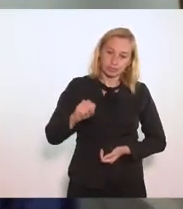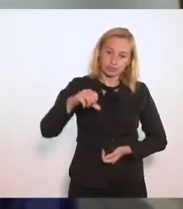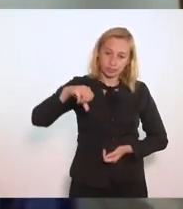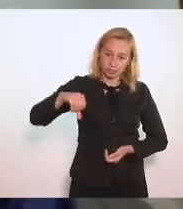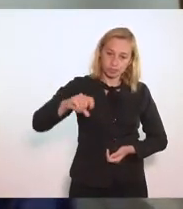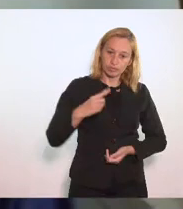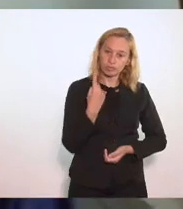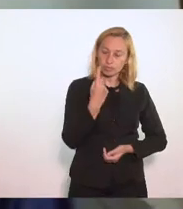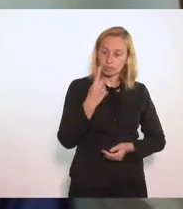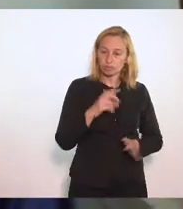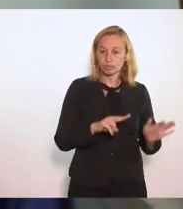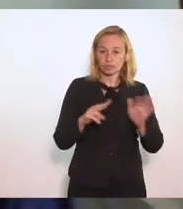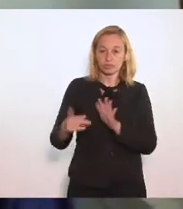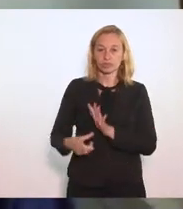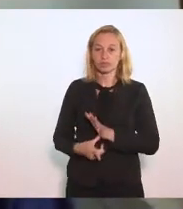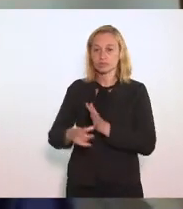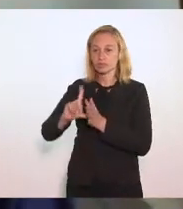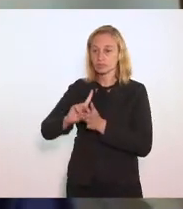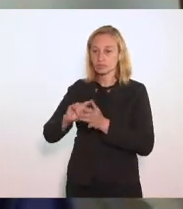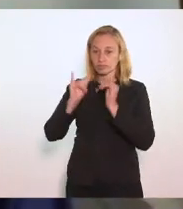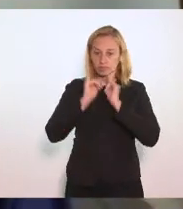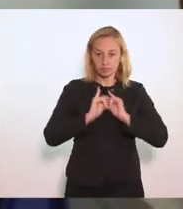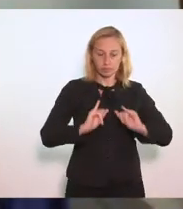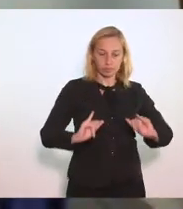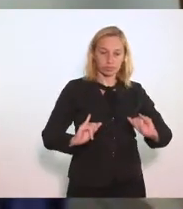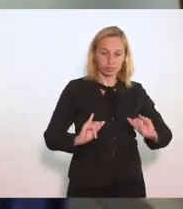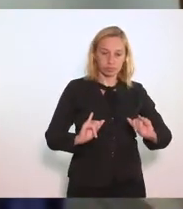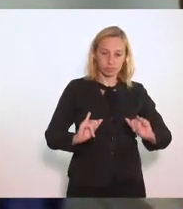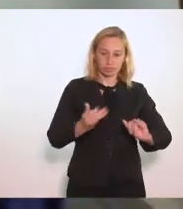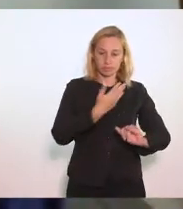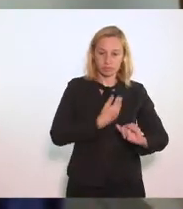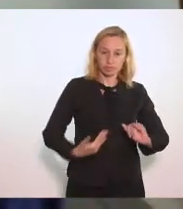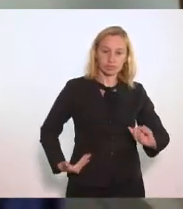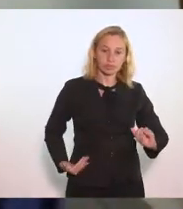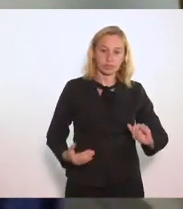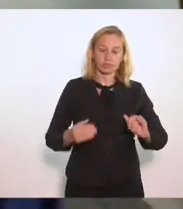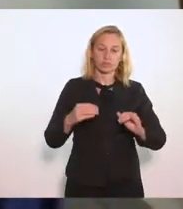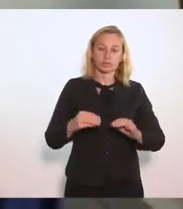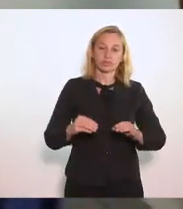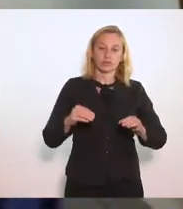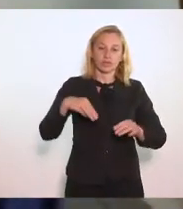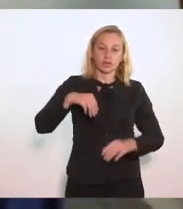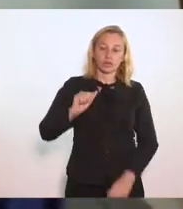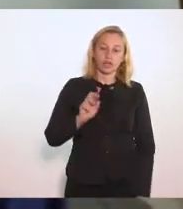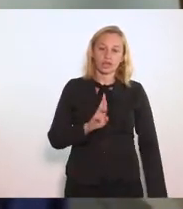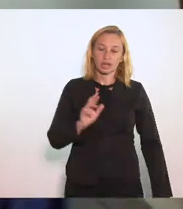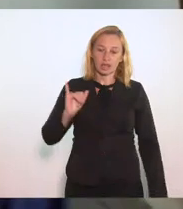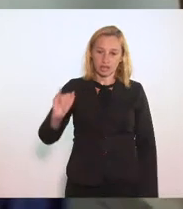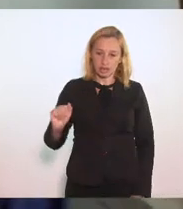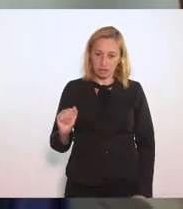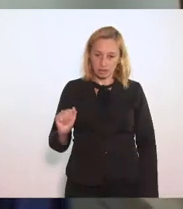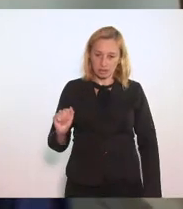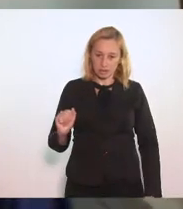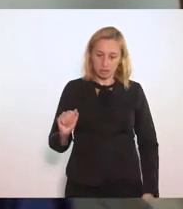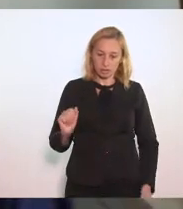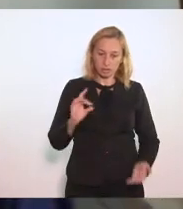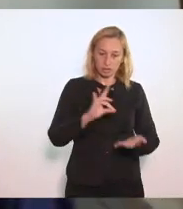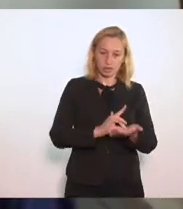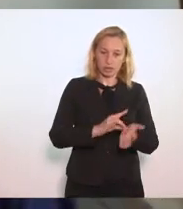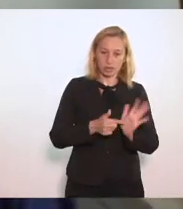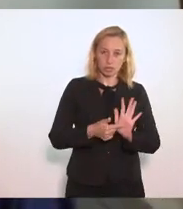semana Antes da proclamação Da república A monarquia Não poderia Estar mais Alheia A realidade